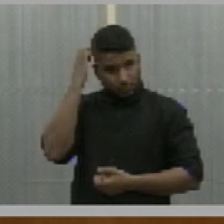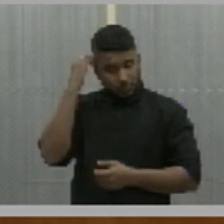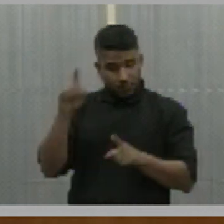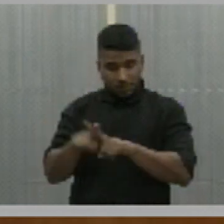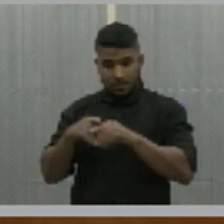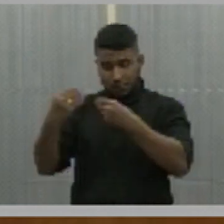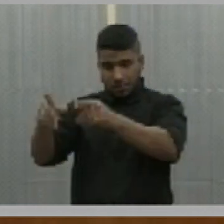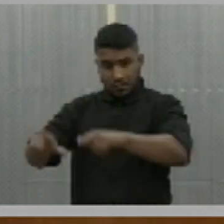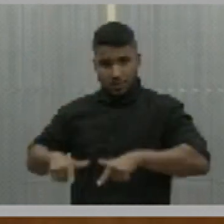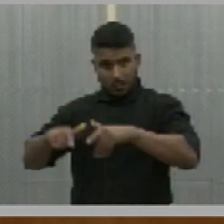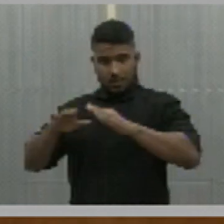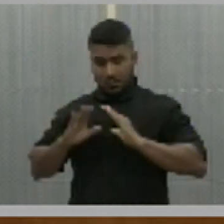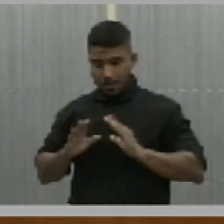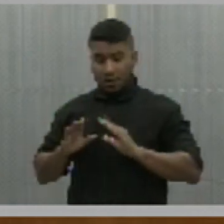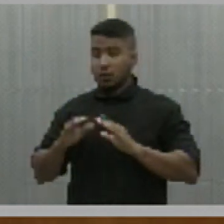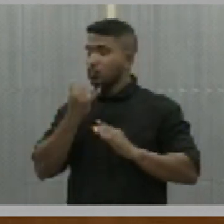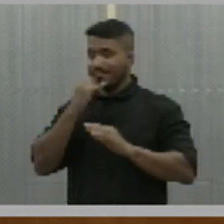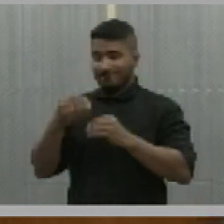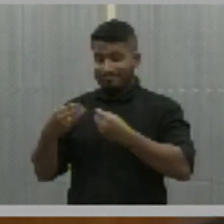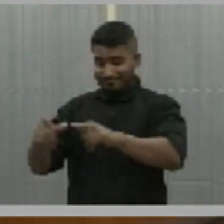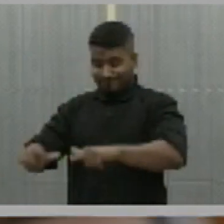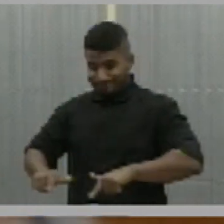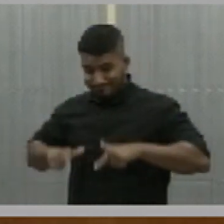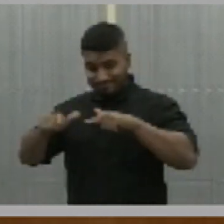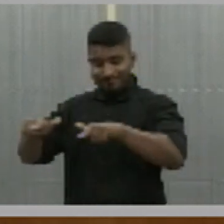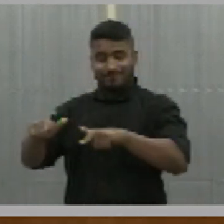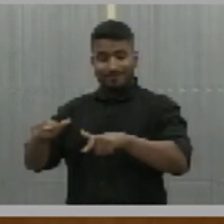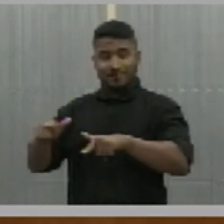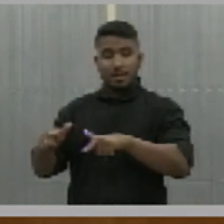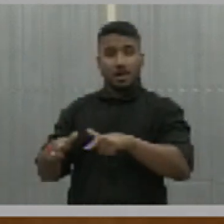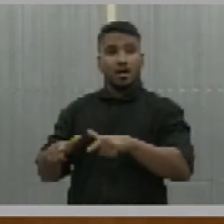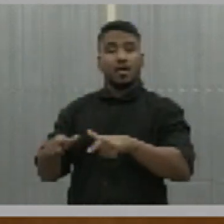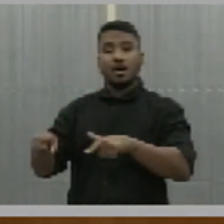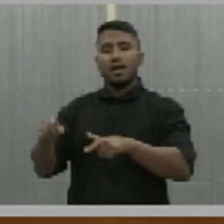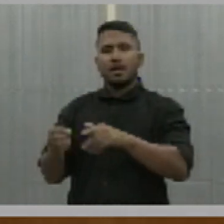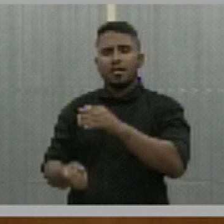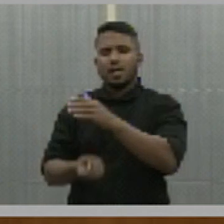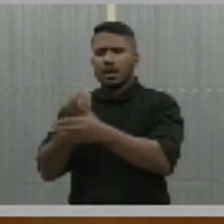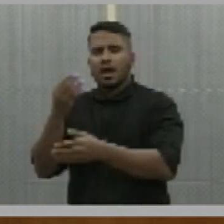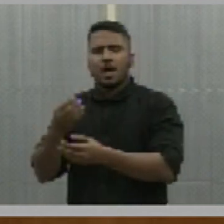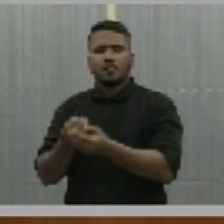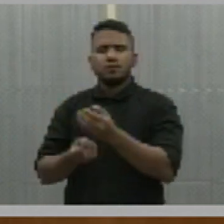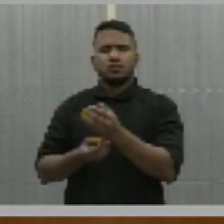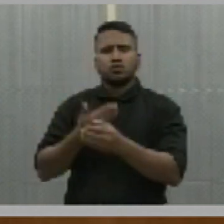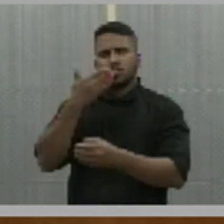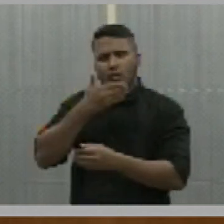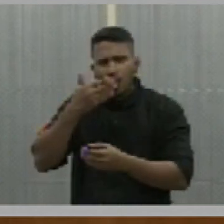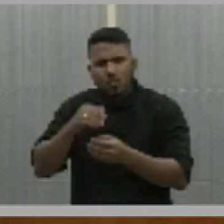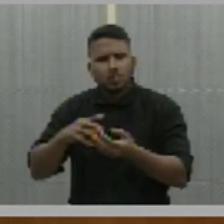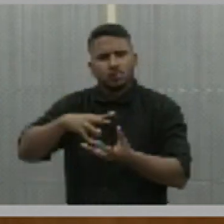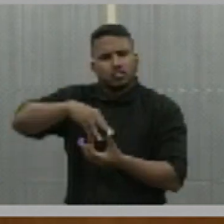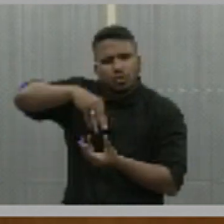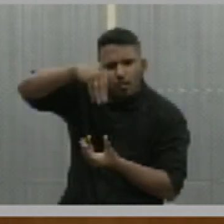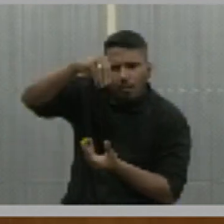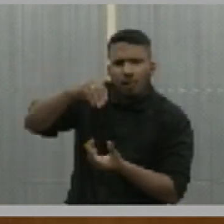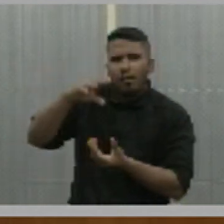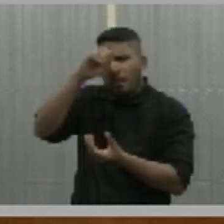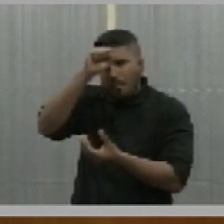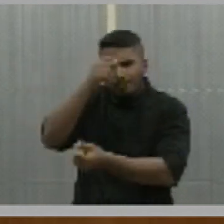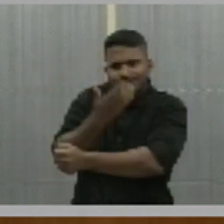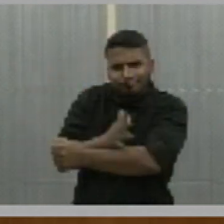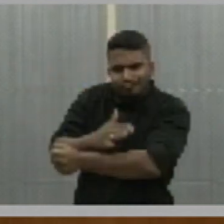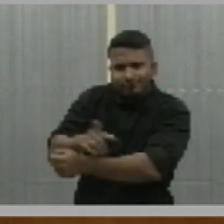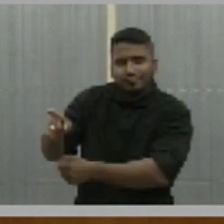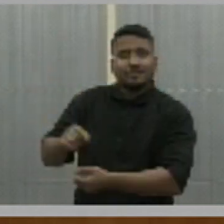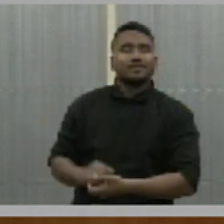de capacitação para produção de doces, de salgados dessas pessoas que estão em processo de